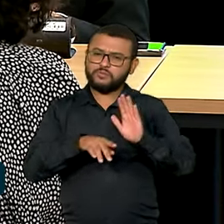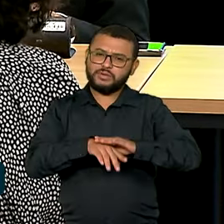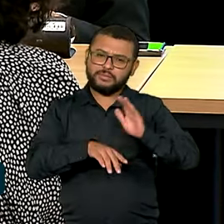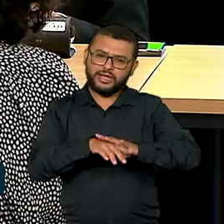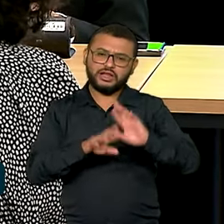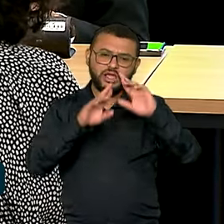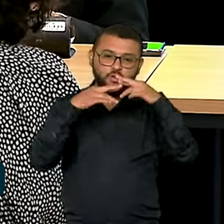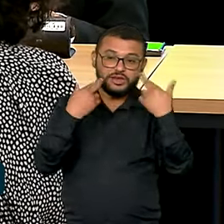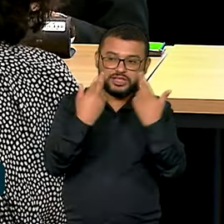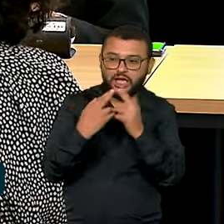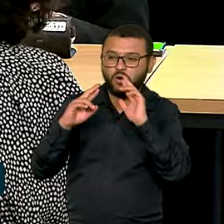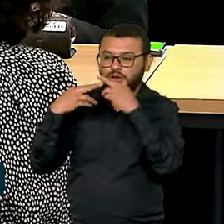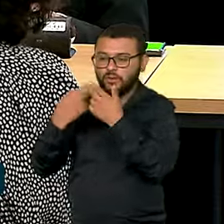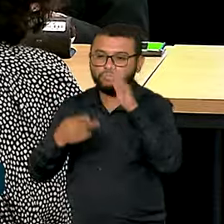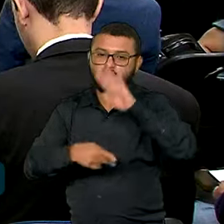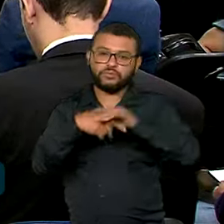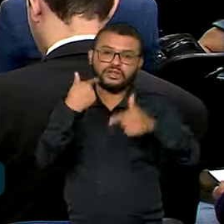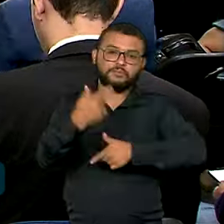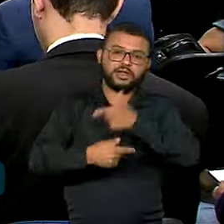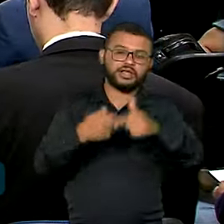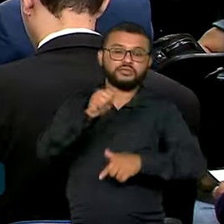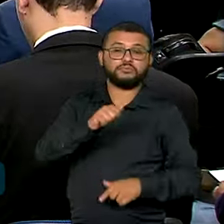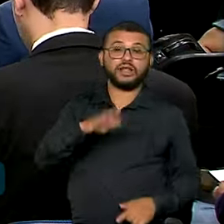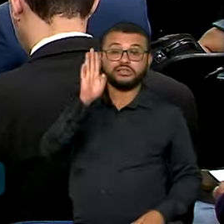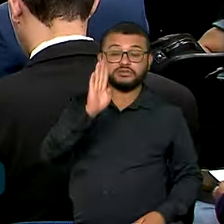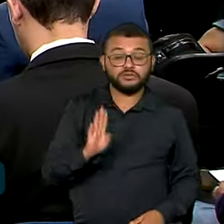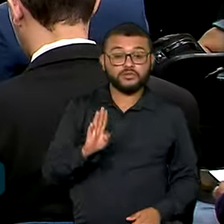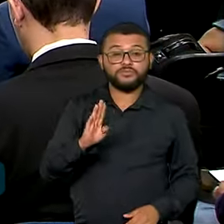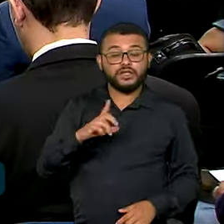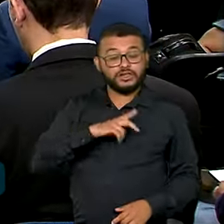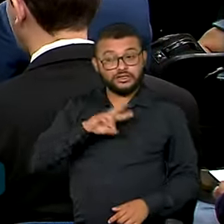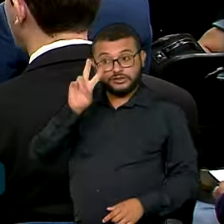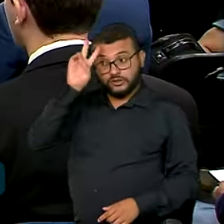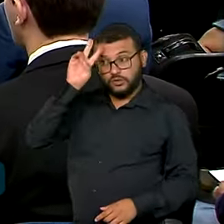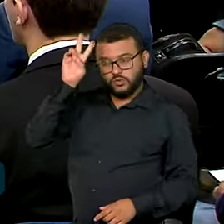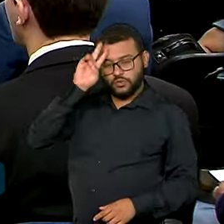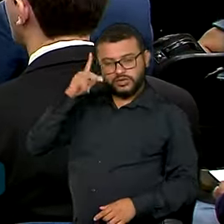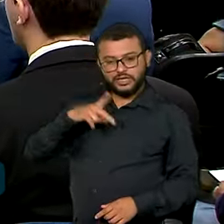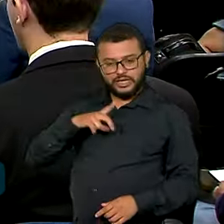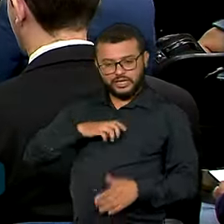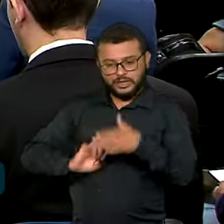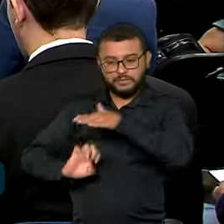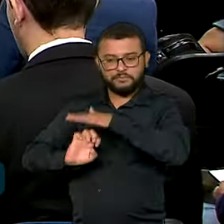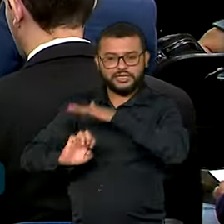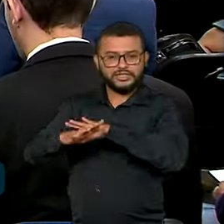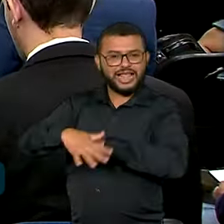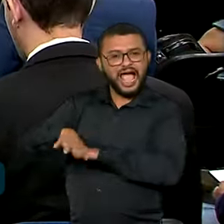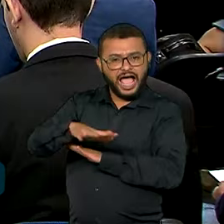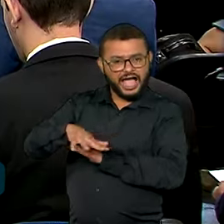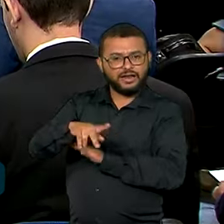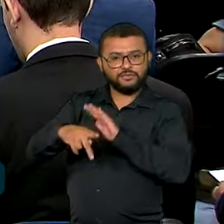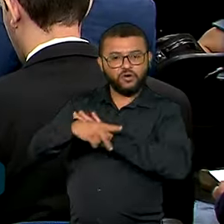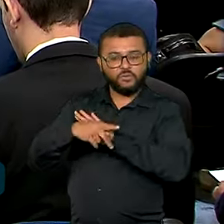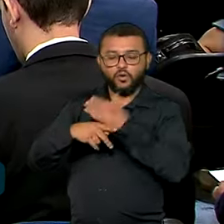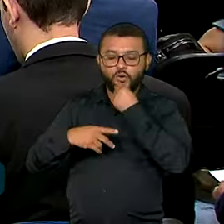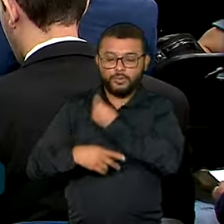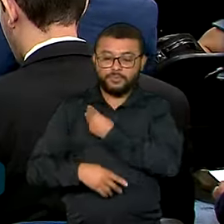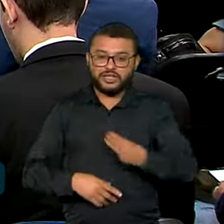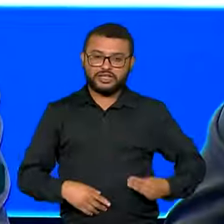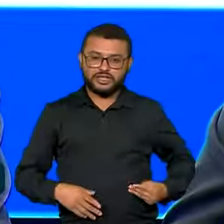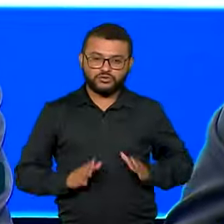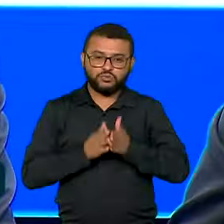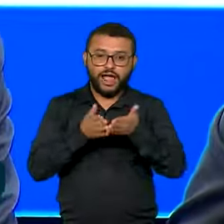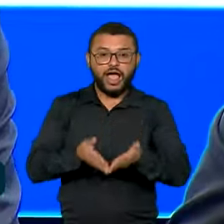de companhias aéreas que atuam no Brasil. Nesta segunda-feira, com a presença de empresários do setor, o ministro de Portos e